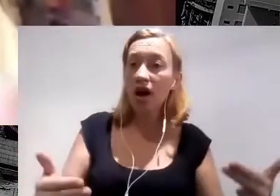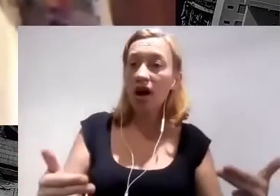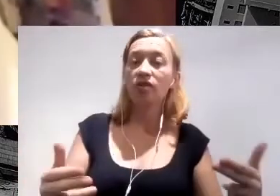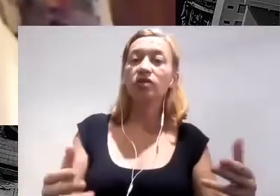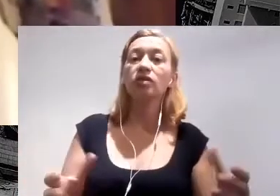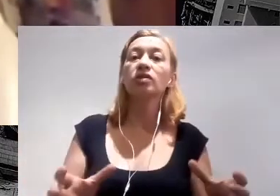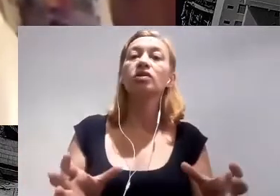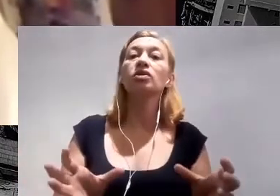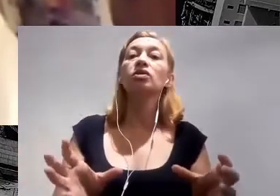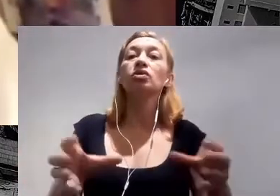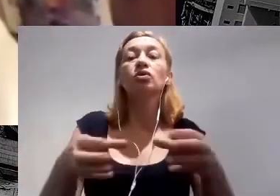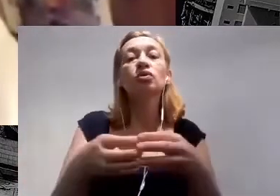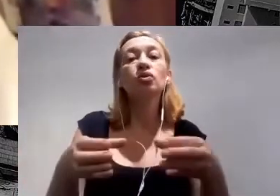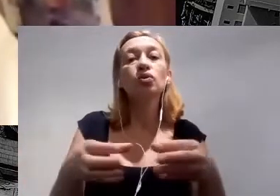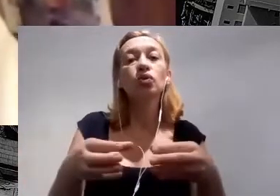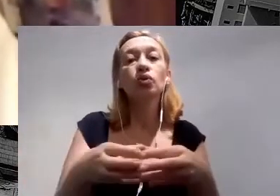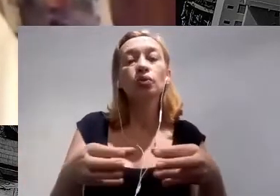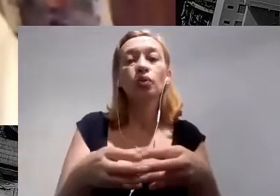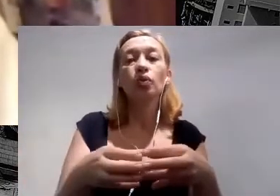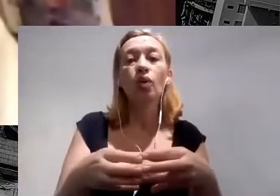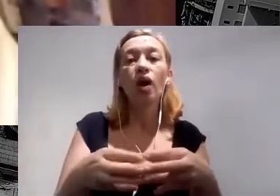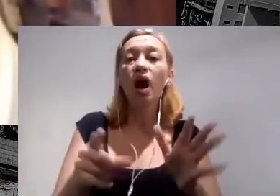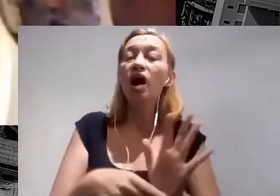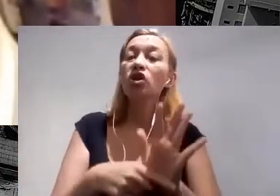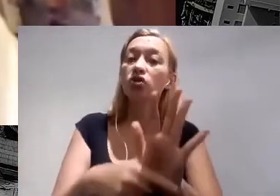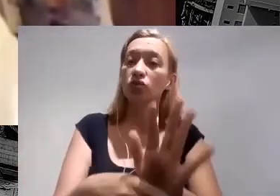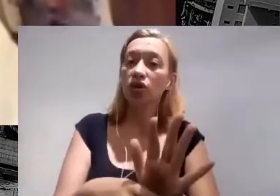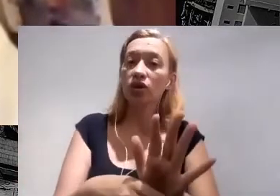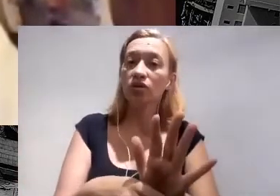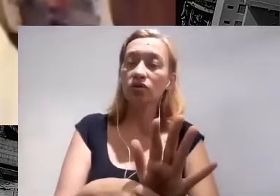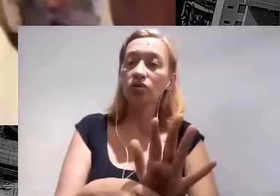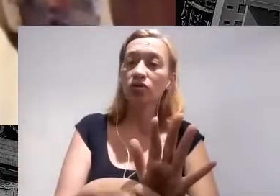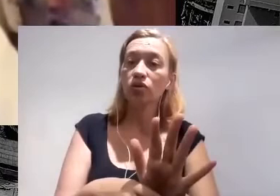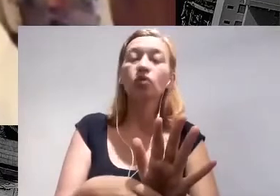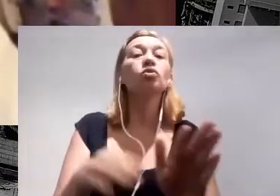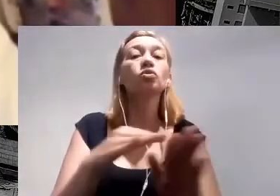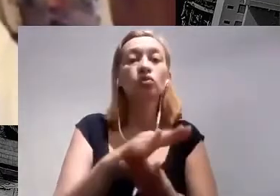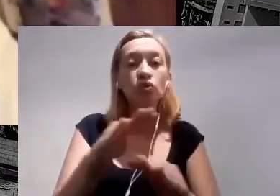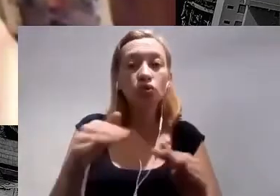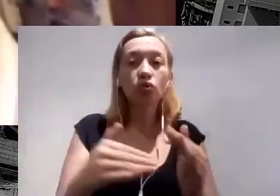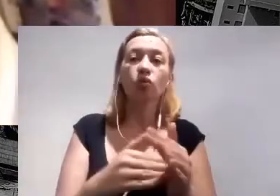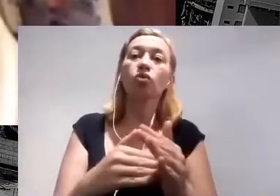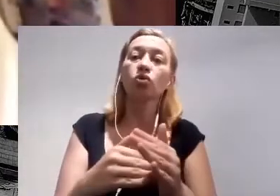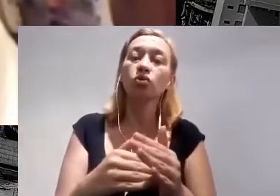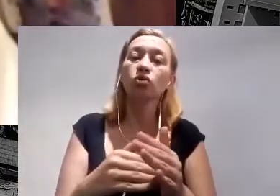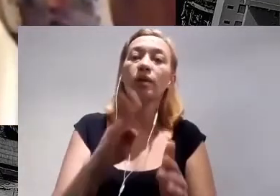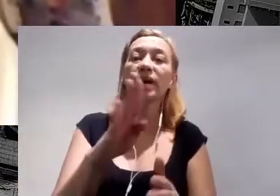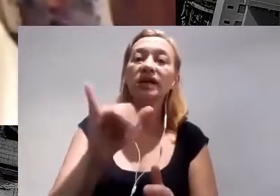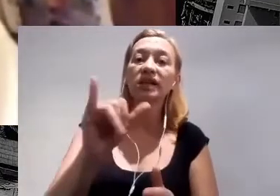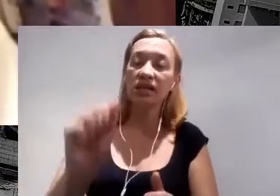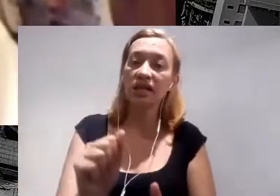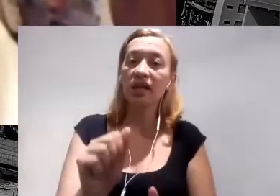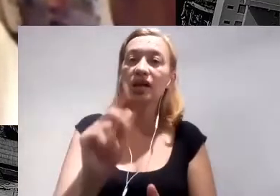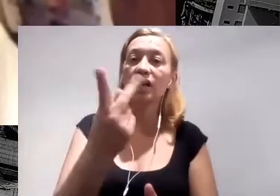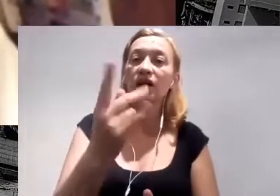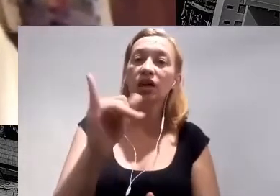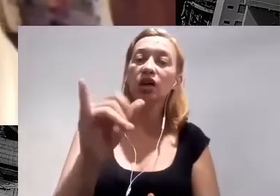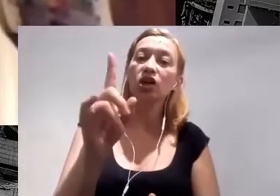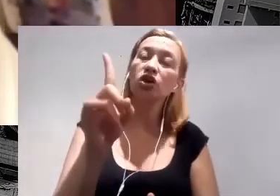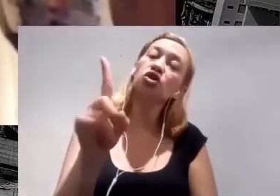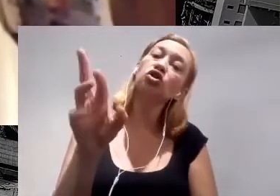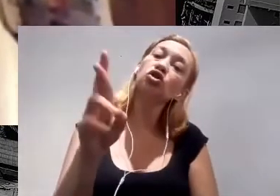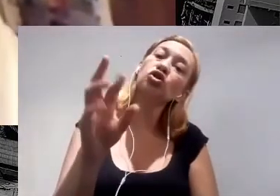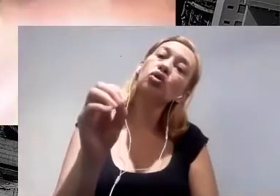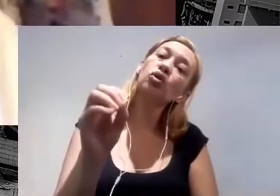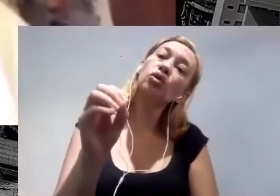pactuando ações conjuntas em torno da bacia hidrográfica, da melhoria da quantidade da qualidade de água.